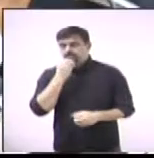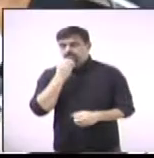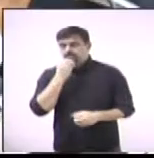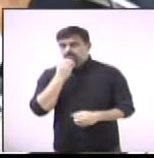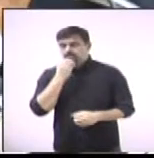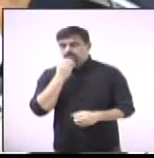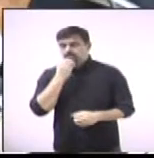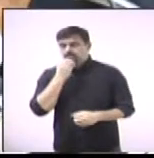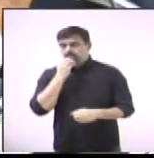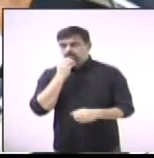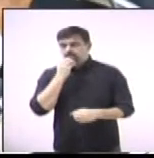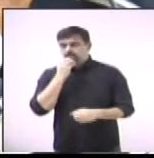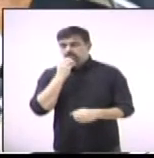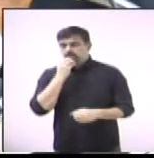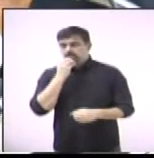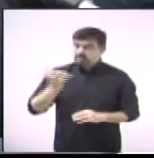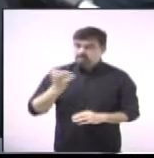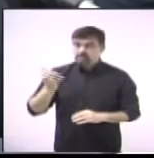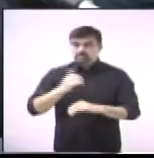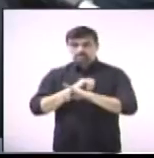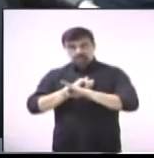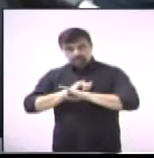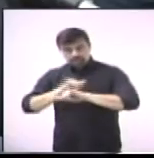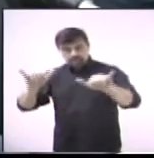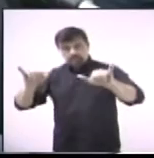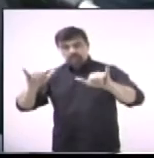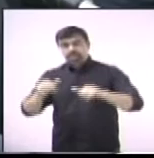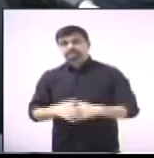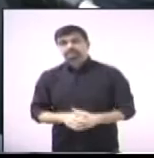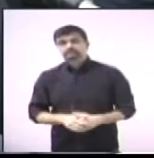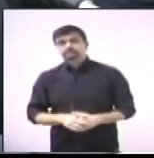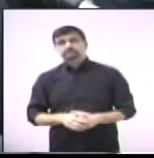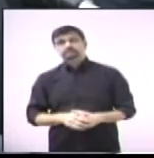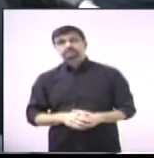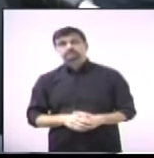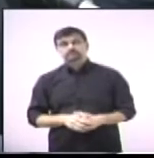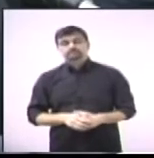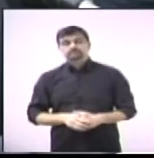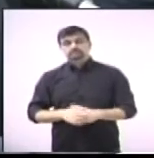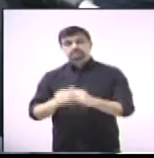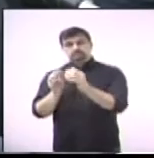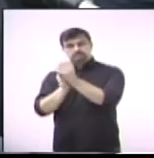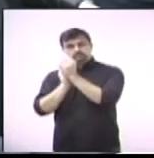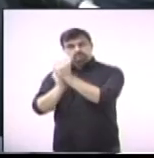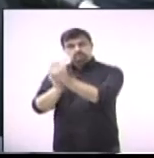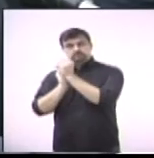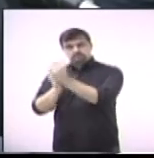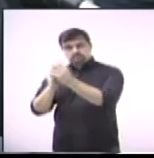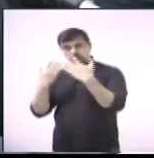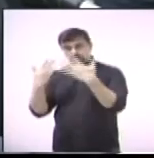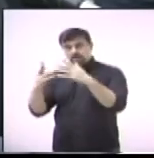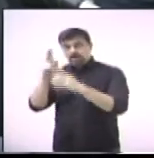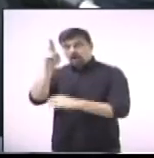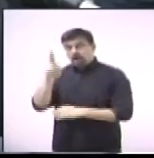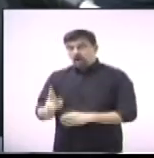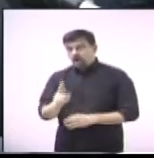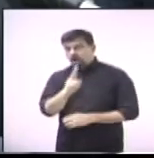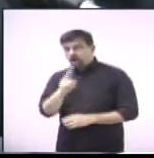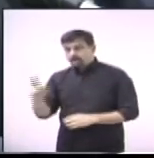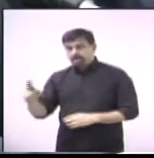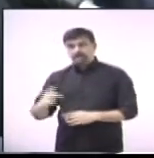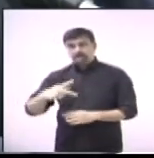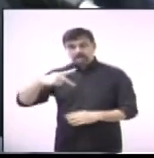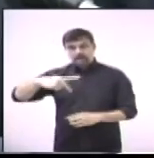gostaria de deixar registrado os parabéns ao padre Paulo